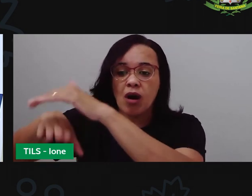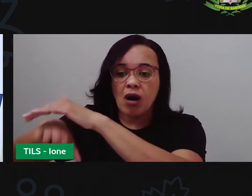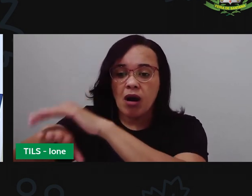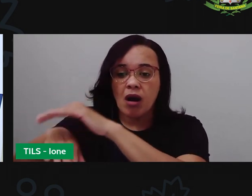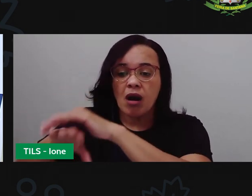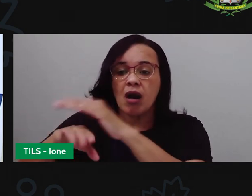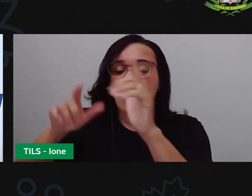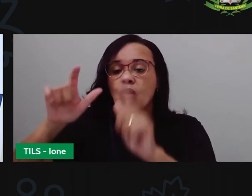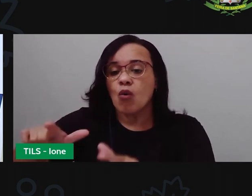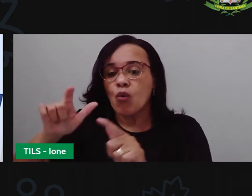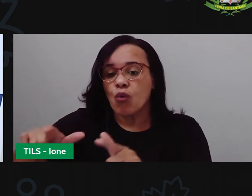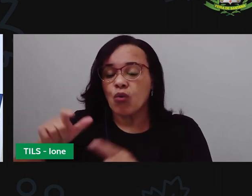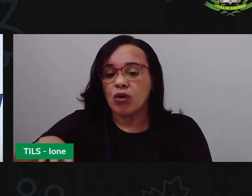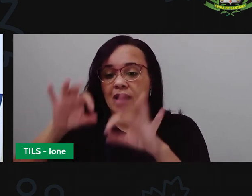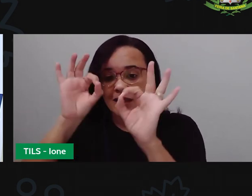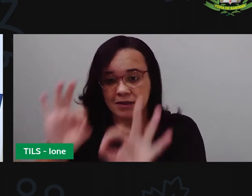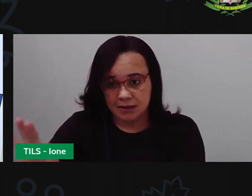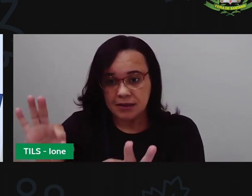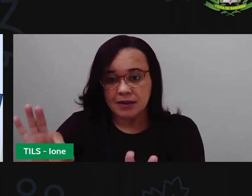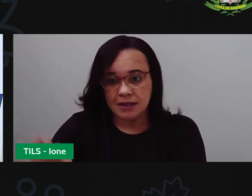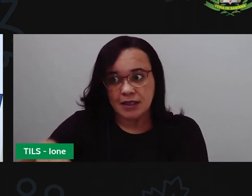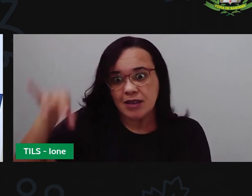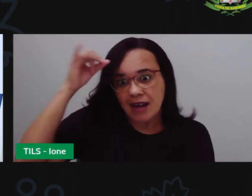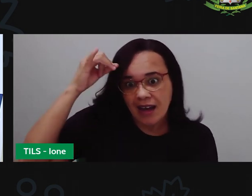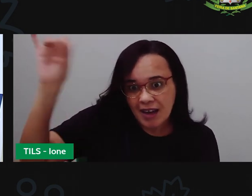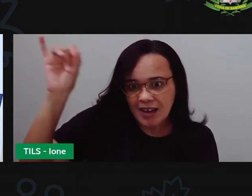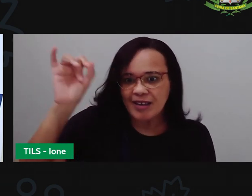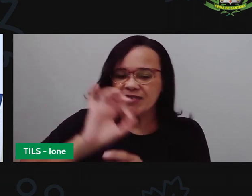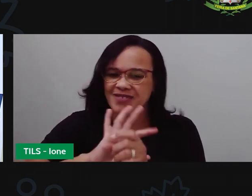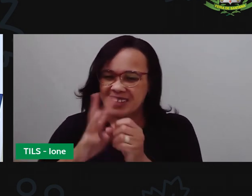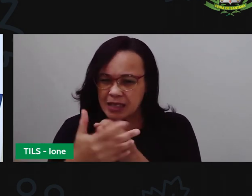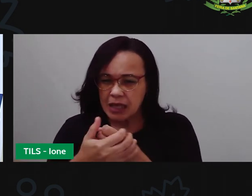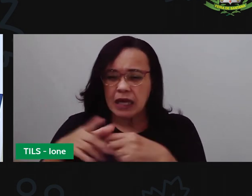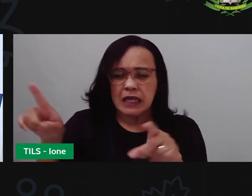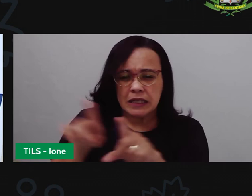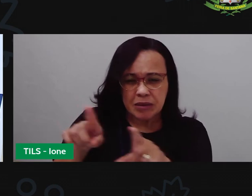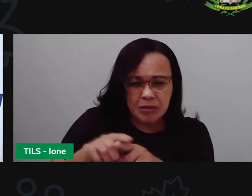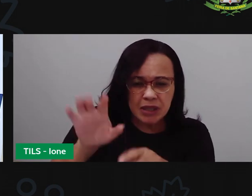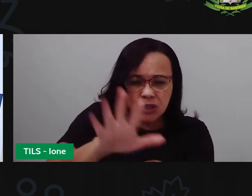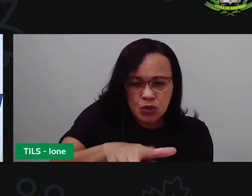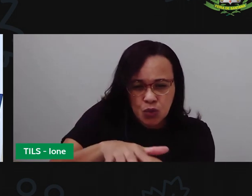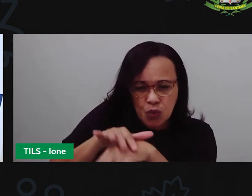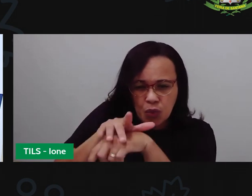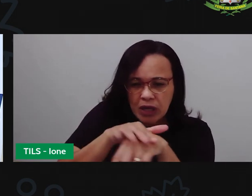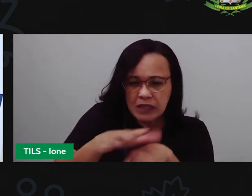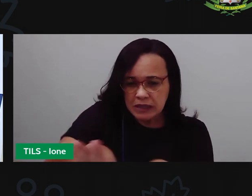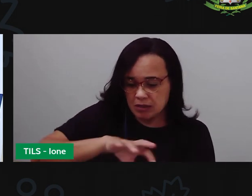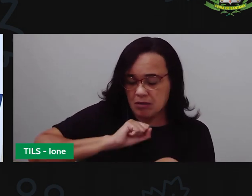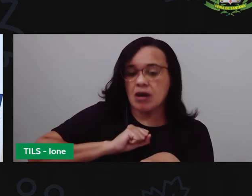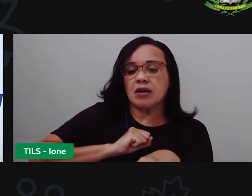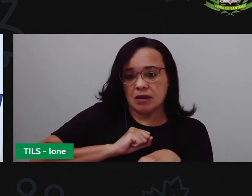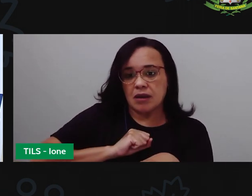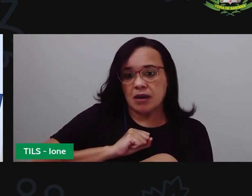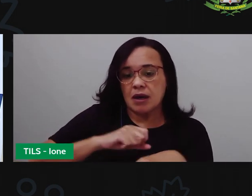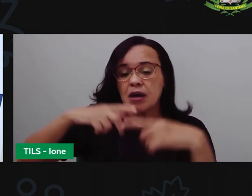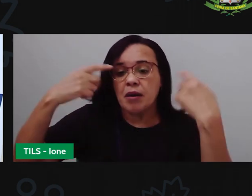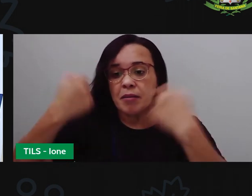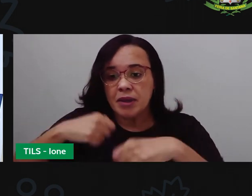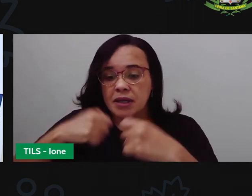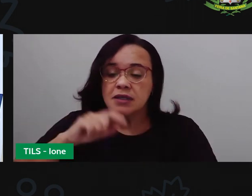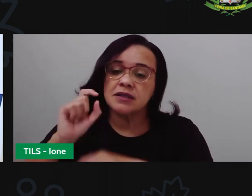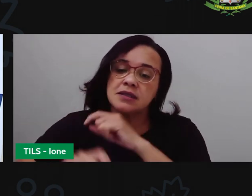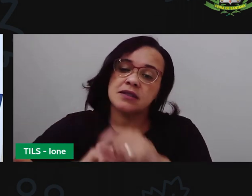proliferação de doenças. A gente também viu estratégias para realizar somas e